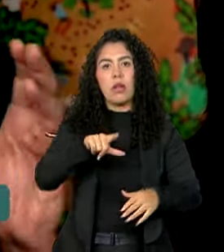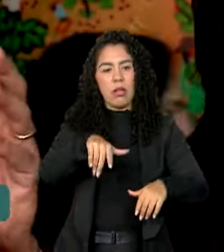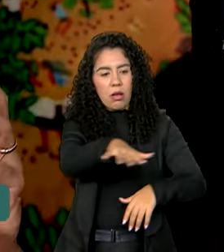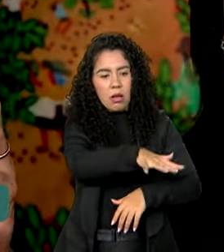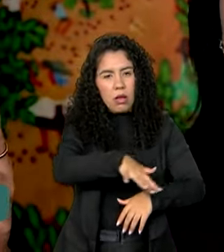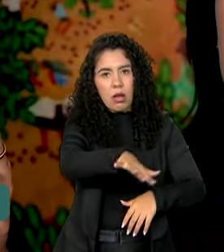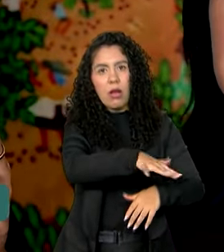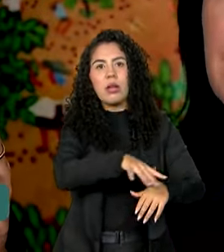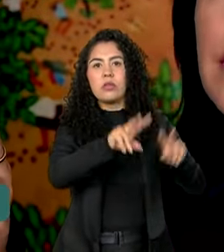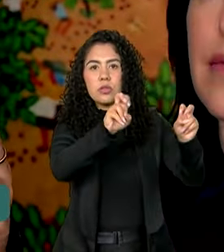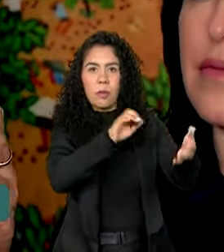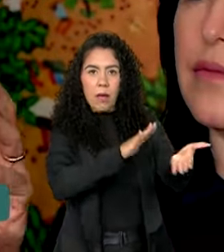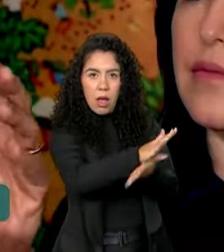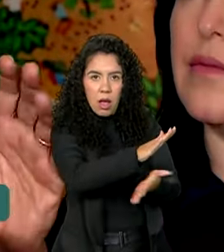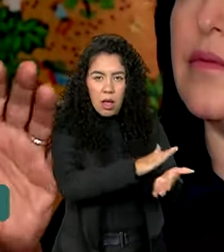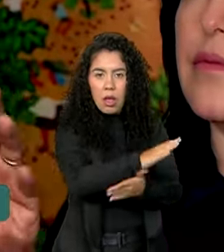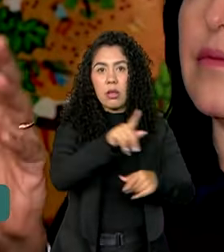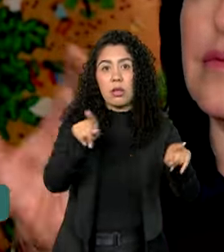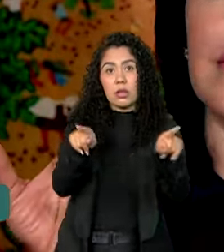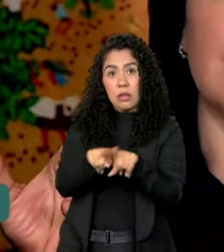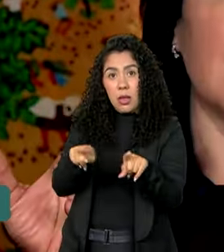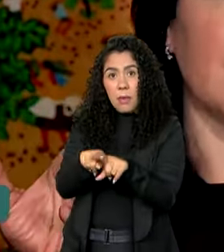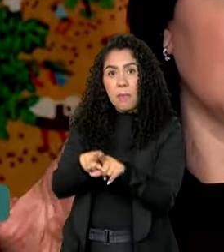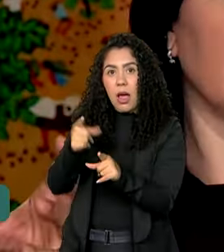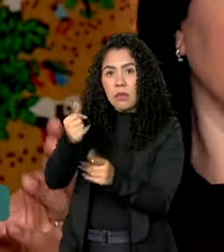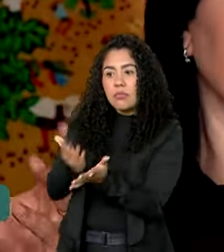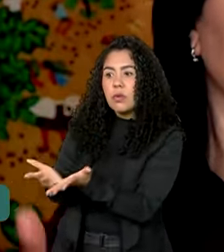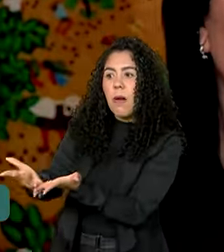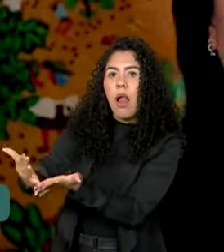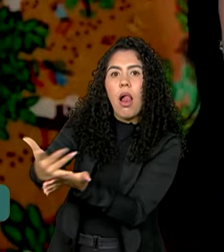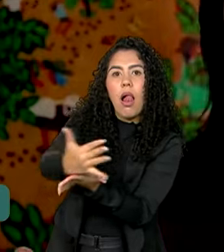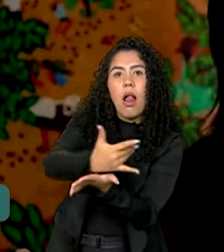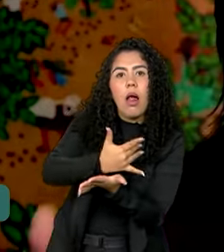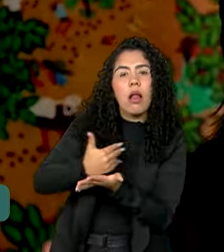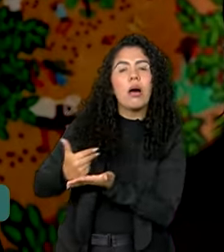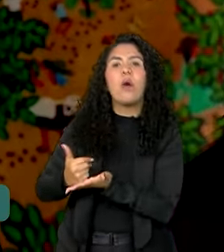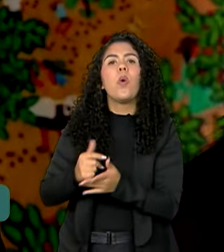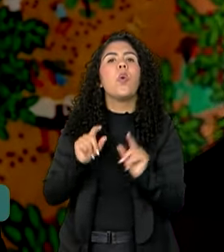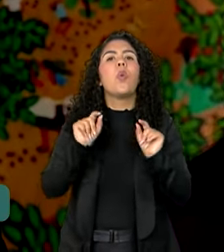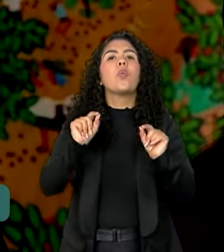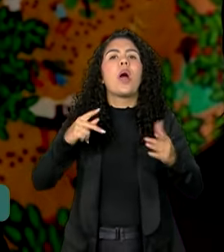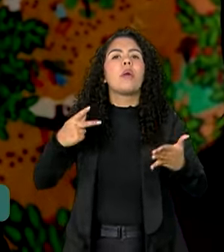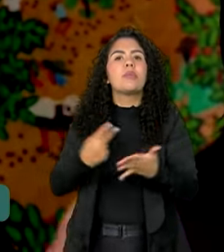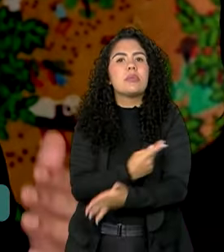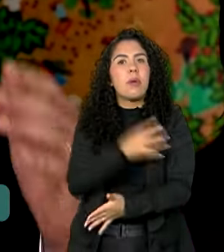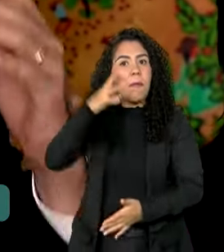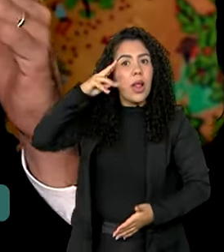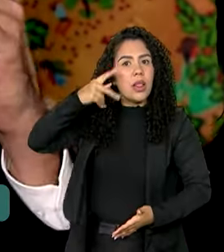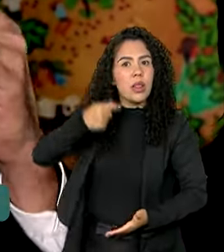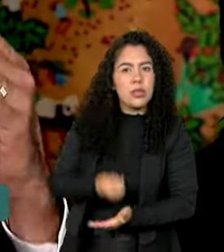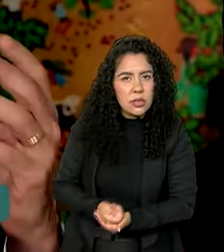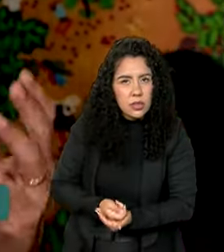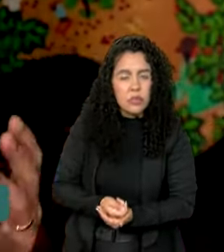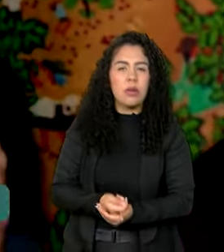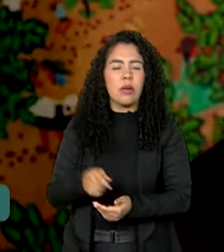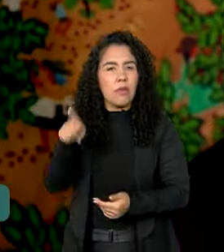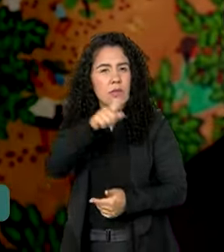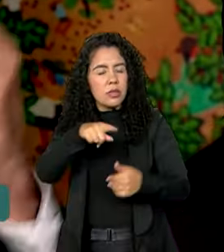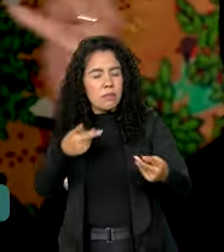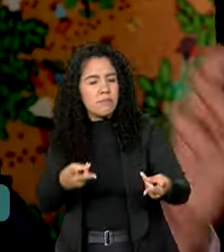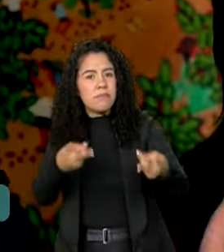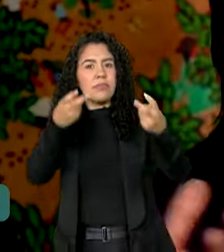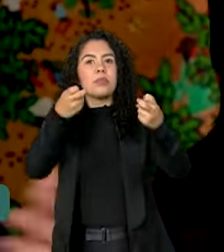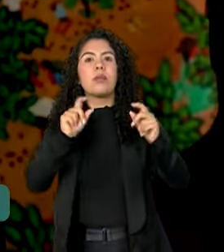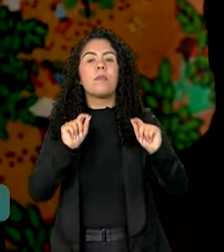receita, quanto do ponto de vista de despesa, o que aconteceu para que essa decisão fosse tomada. Então, vocês vão verificar o que